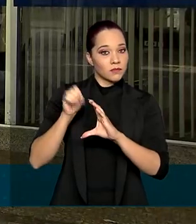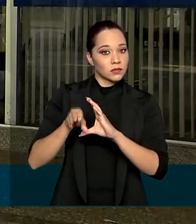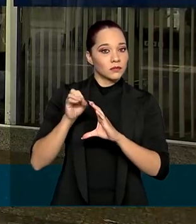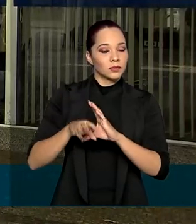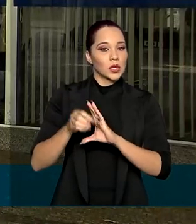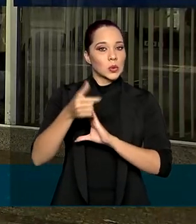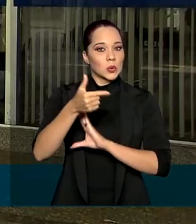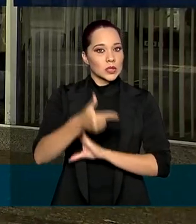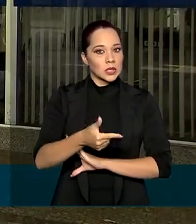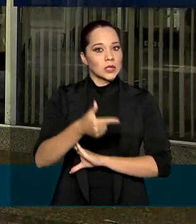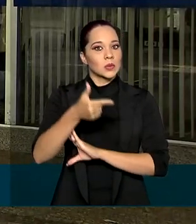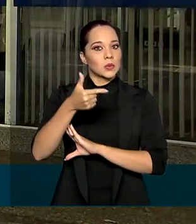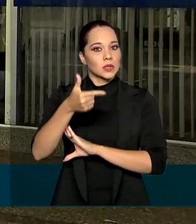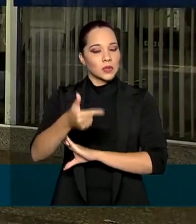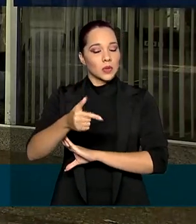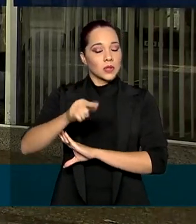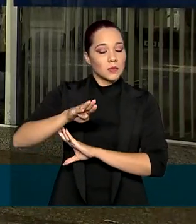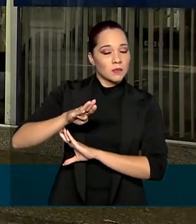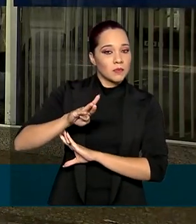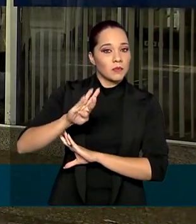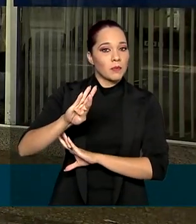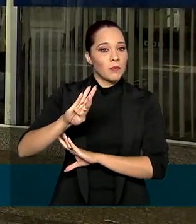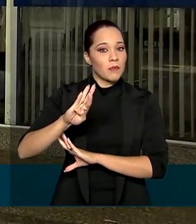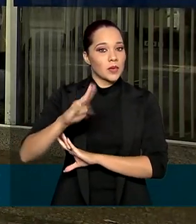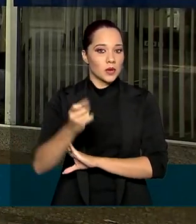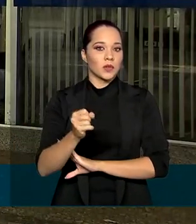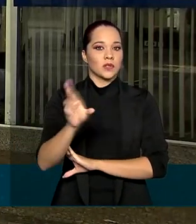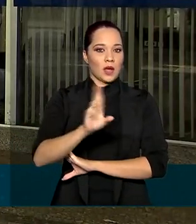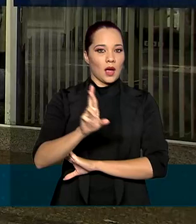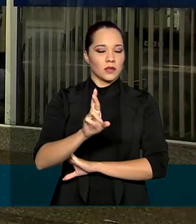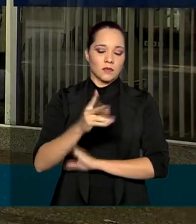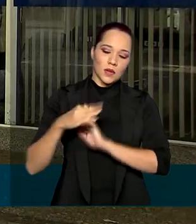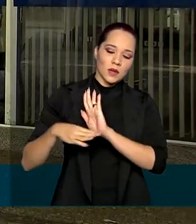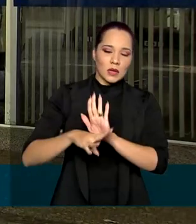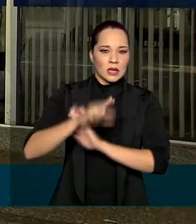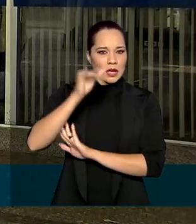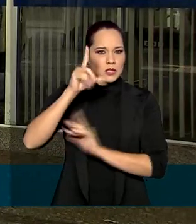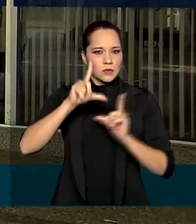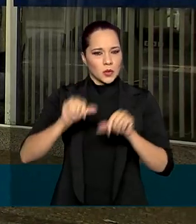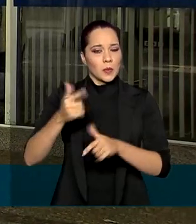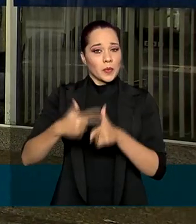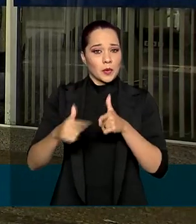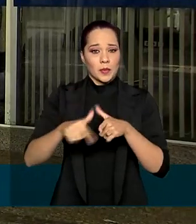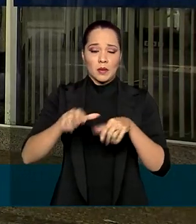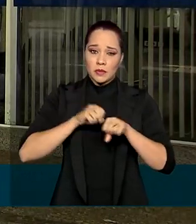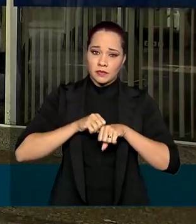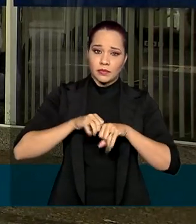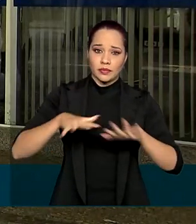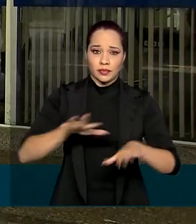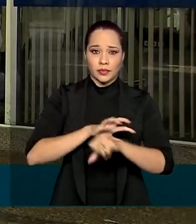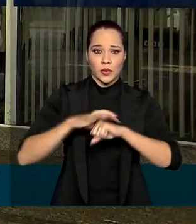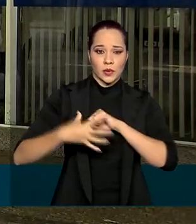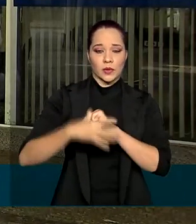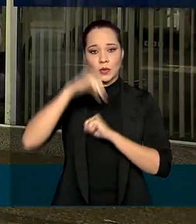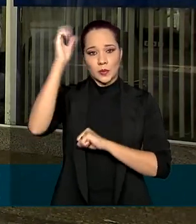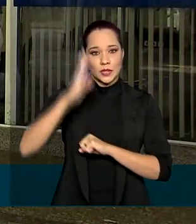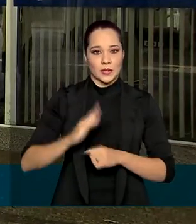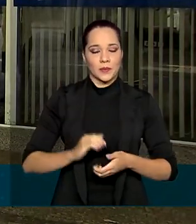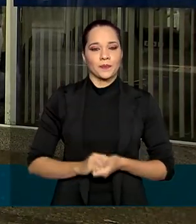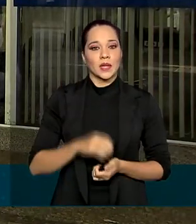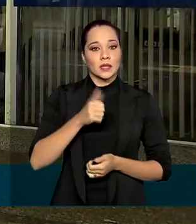mais de R$ 202 bilhões em benefícios para diminuir o impacto da pandemia do coronavírus no Brasil.